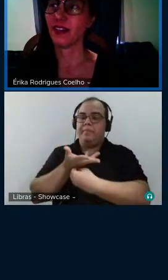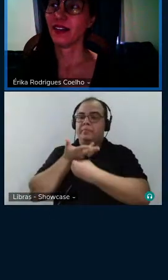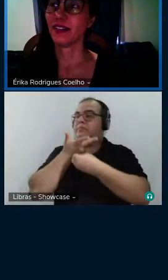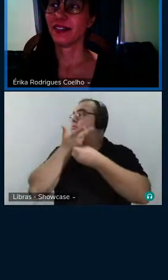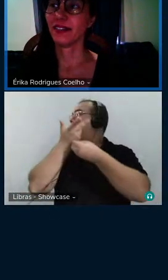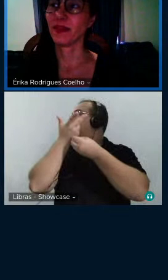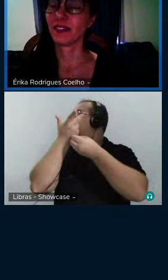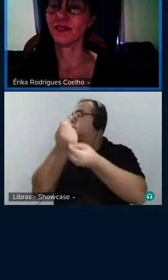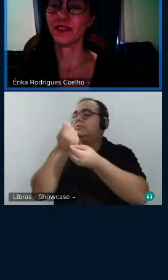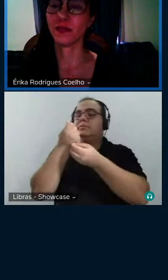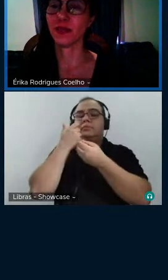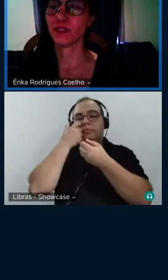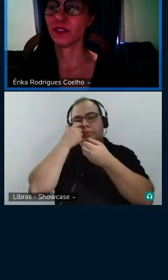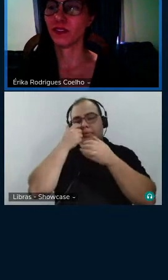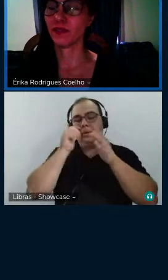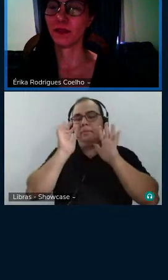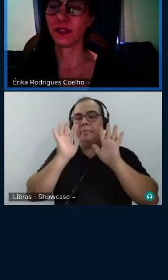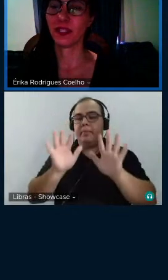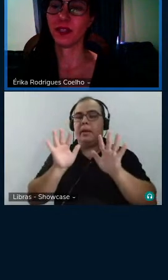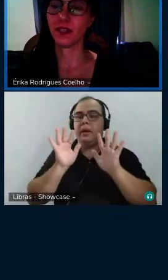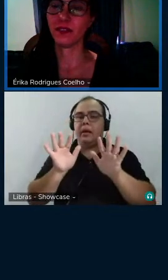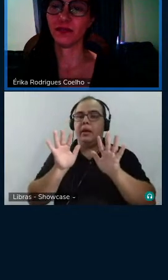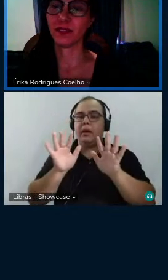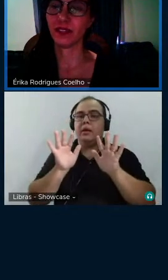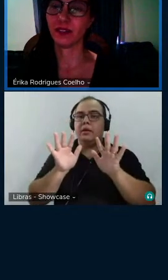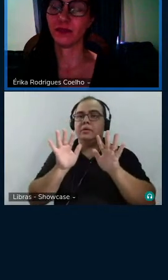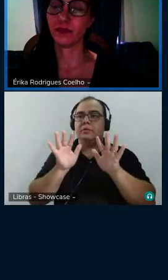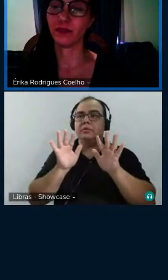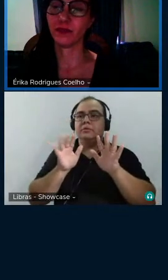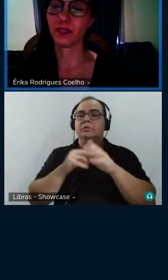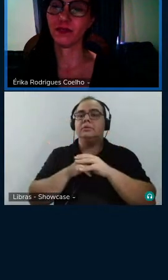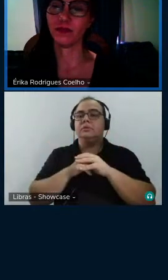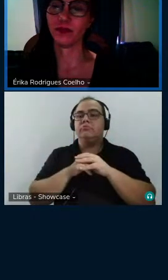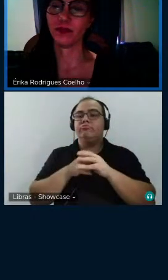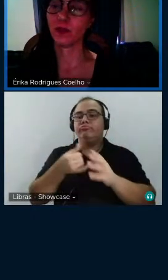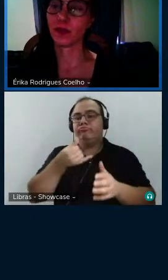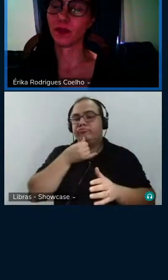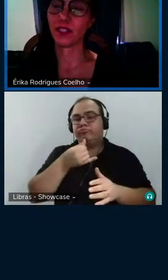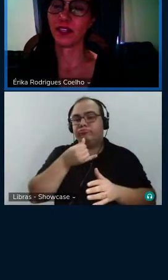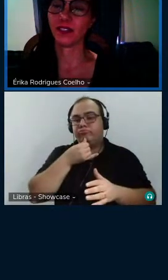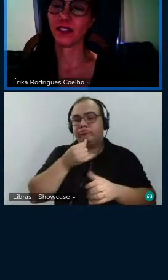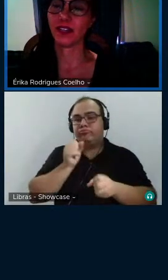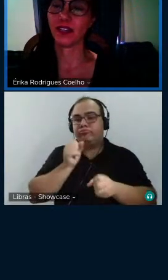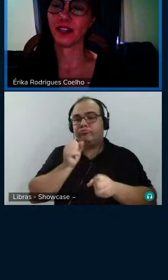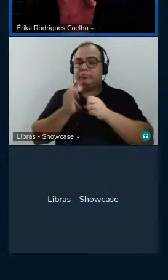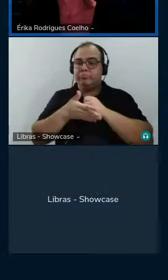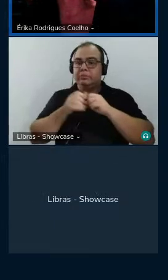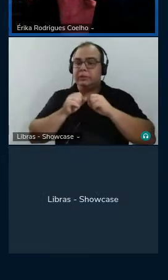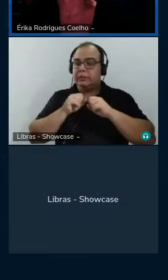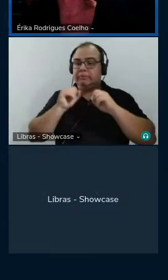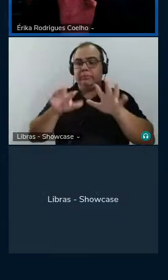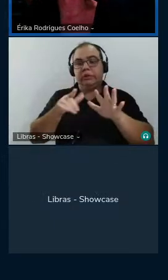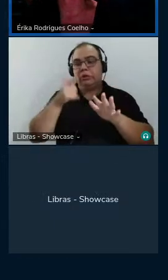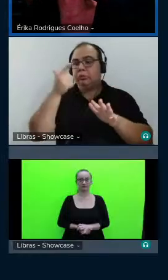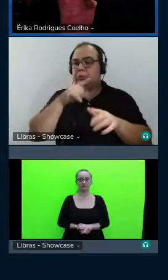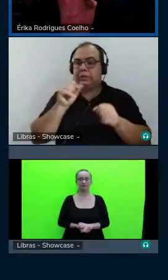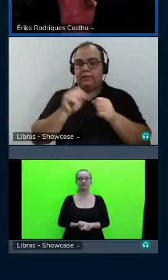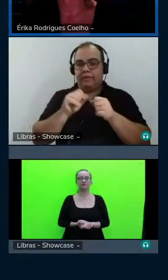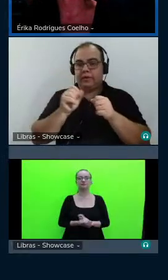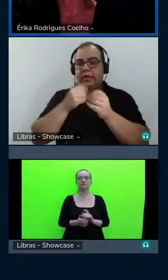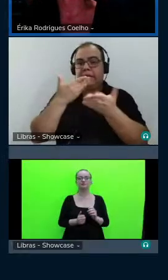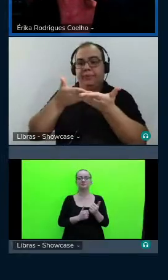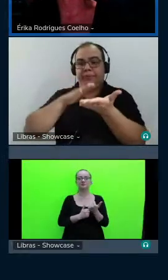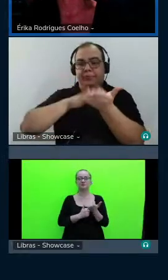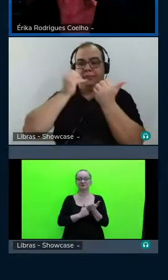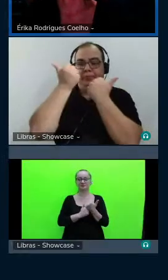linguagem, mas infelizmente devido à pandemia, né, não deu para poder realizar, ia ser muito interessante